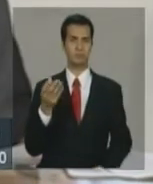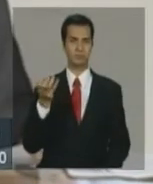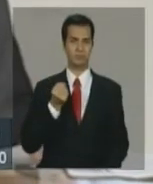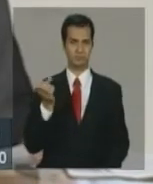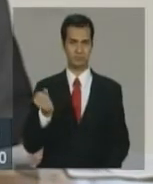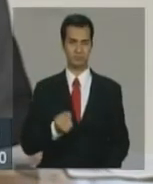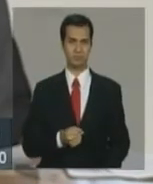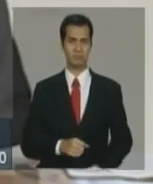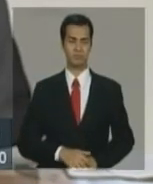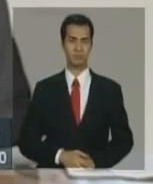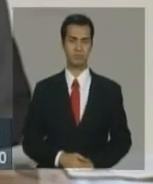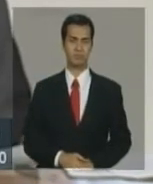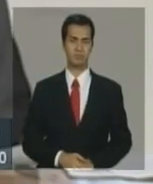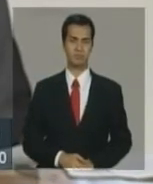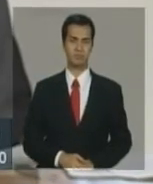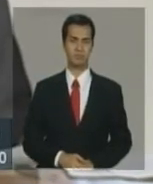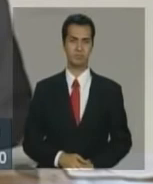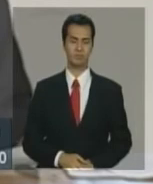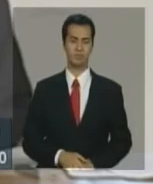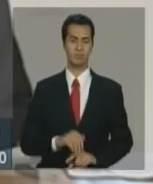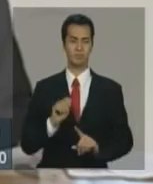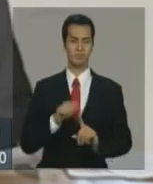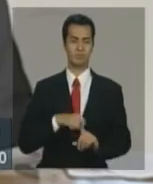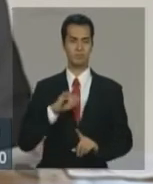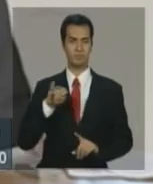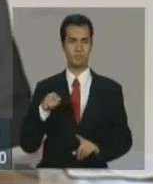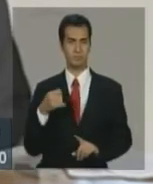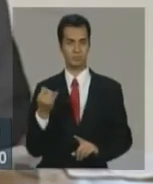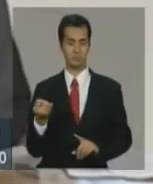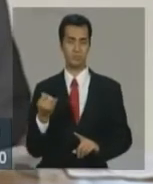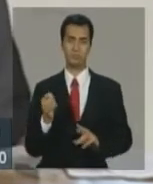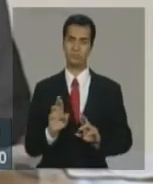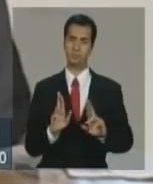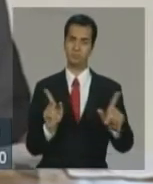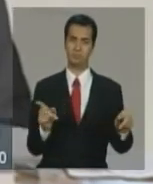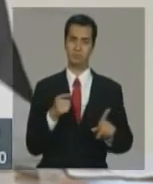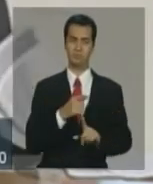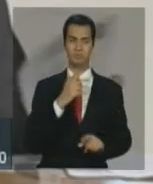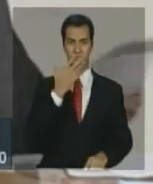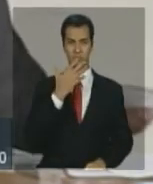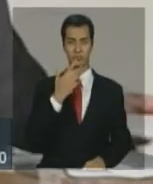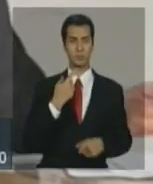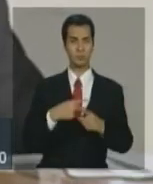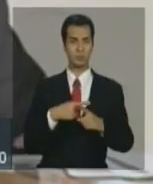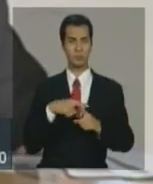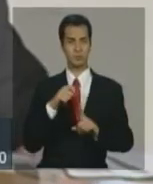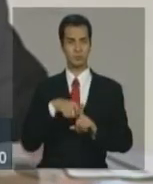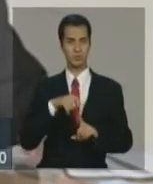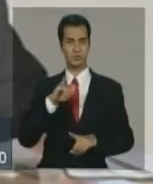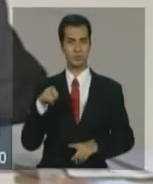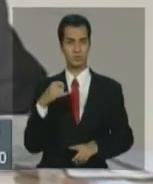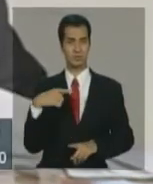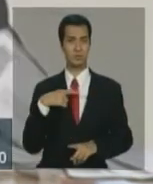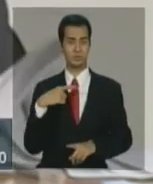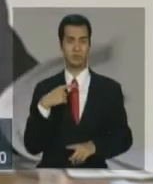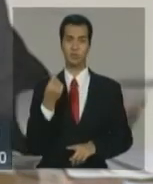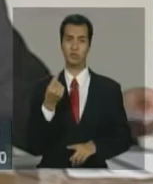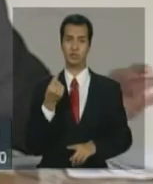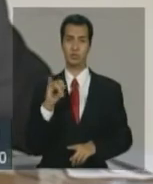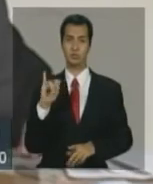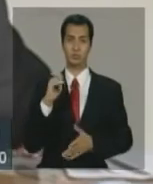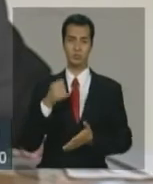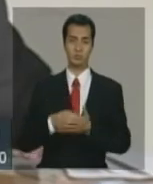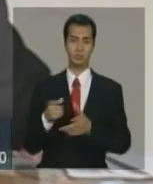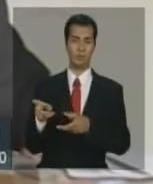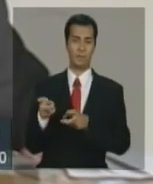com um calendário bem diferente do de janeiro, quando nós temos receitas mais altas. e eu vou